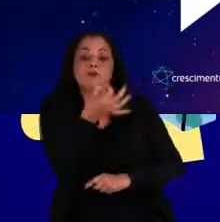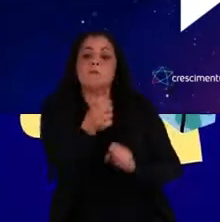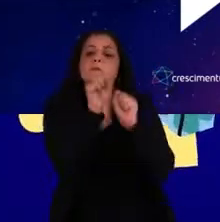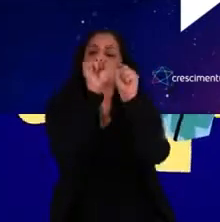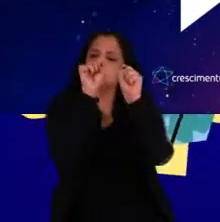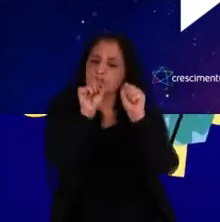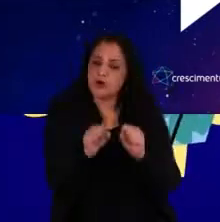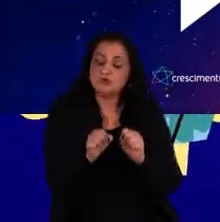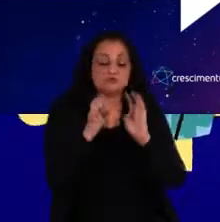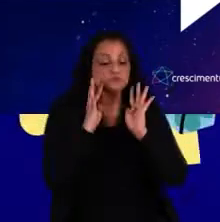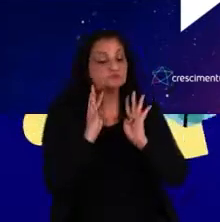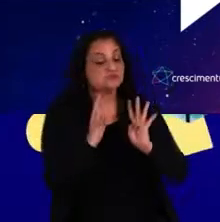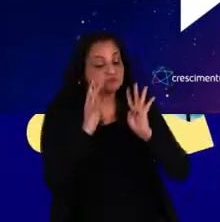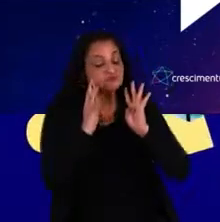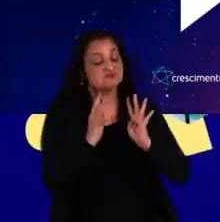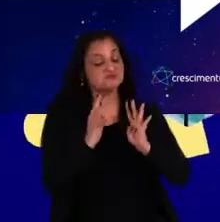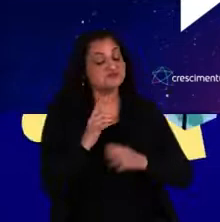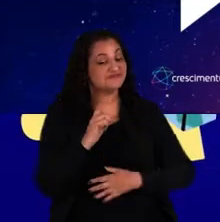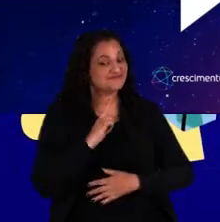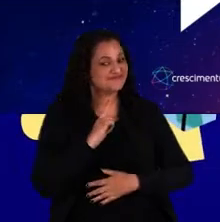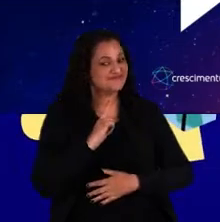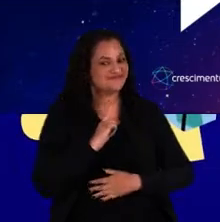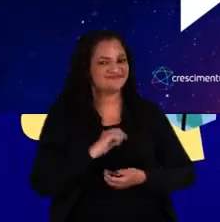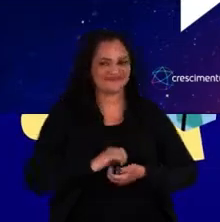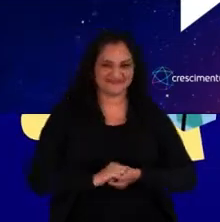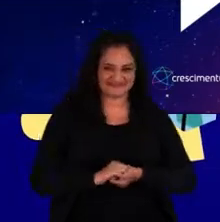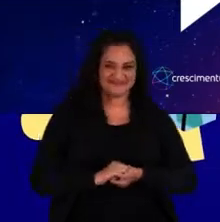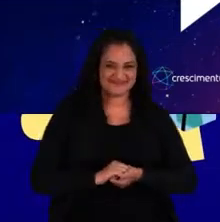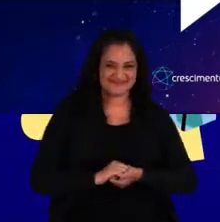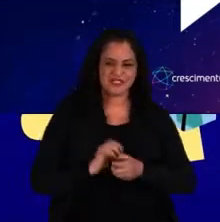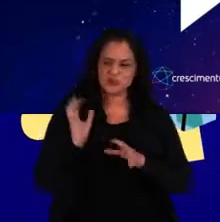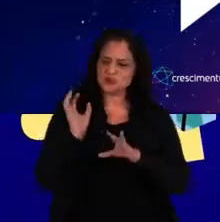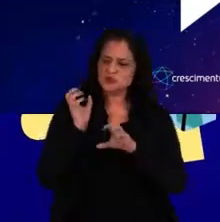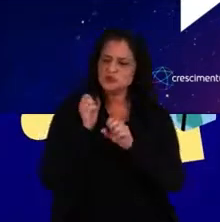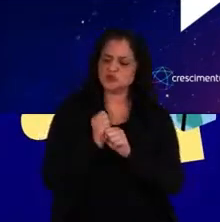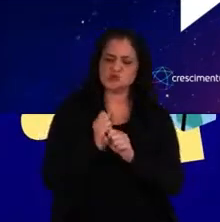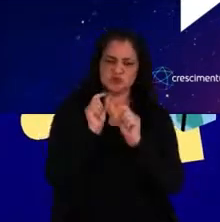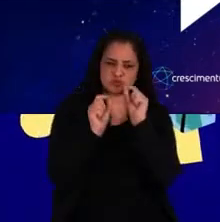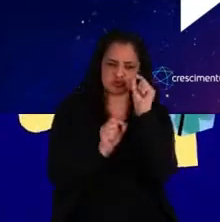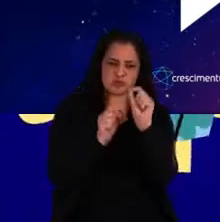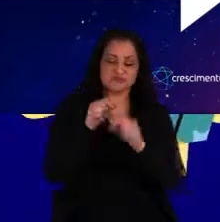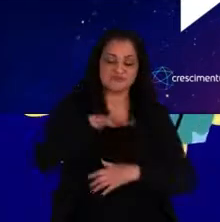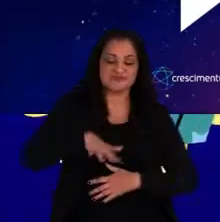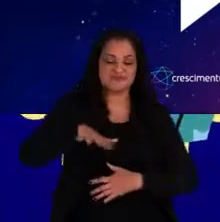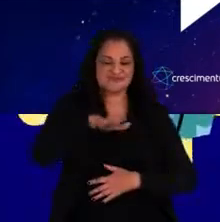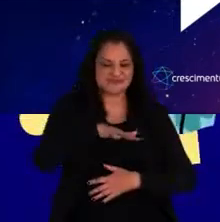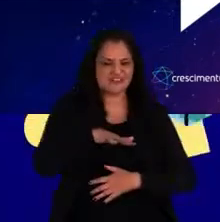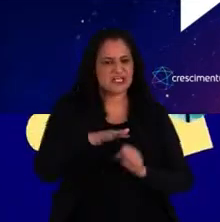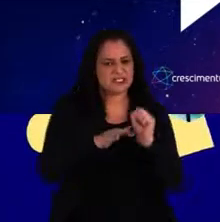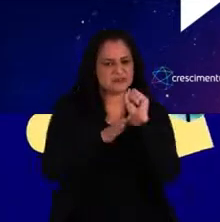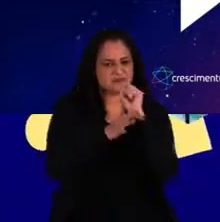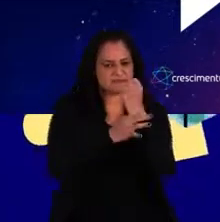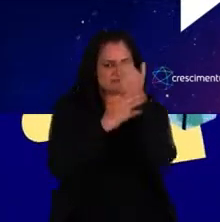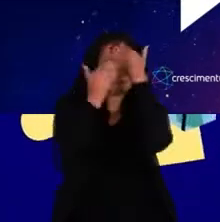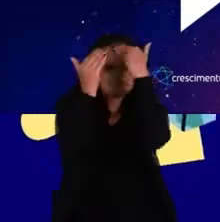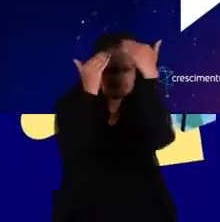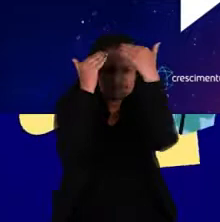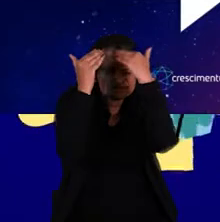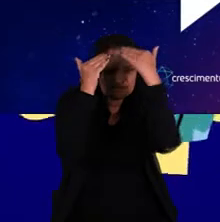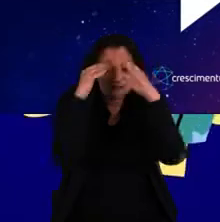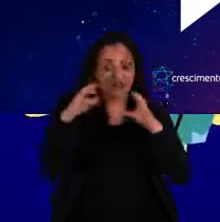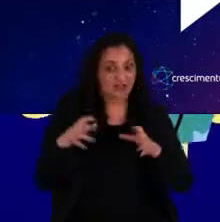e que ela será ouvida a partir desse lugar. Somado a isso, o ambiente onde há segurança